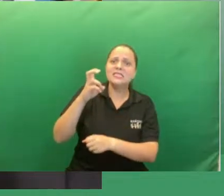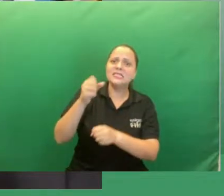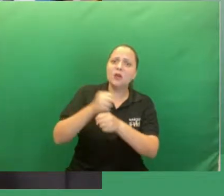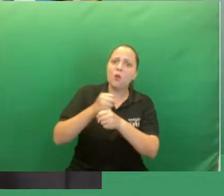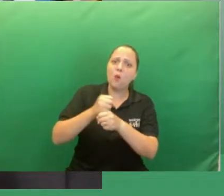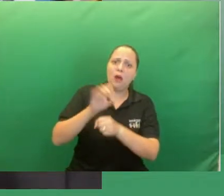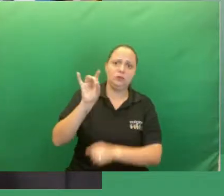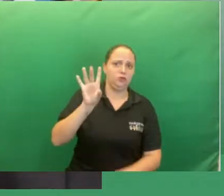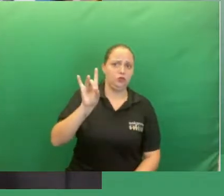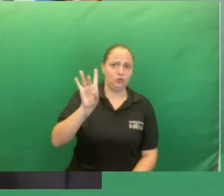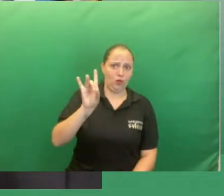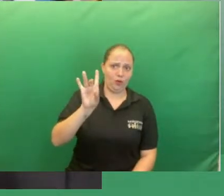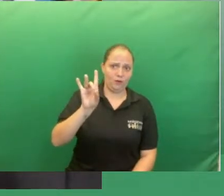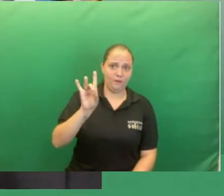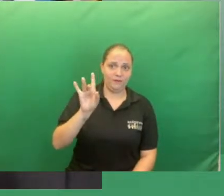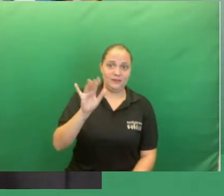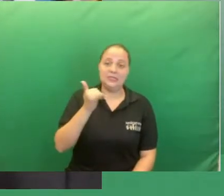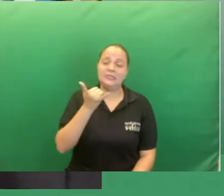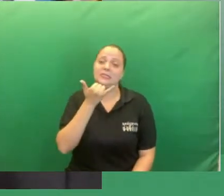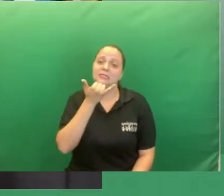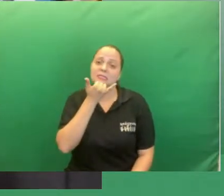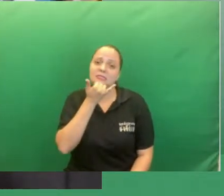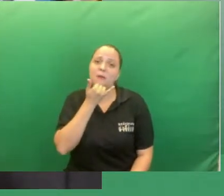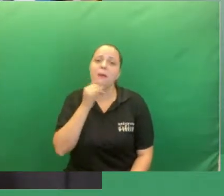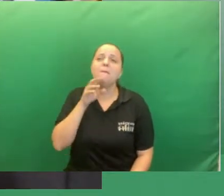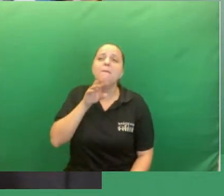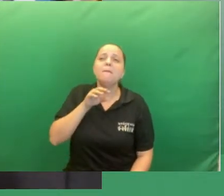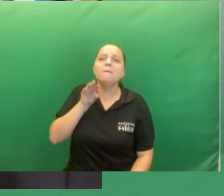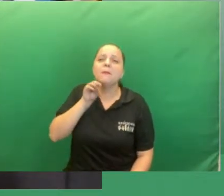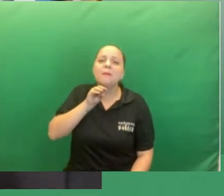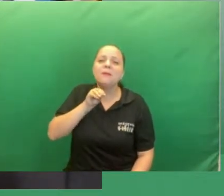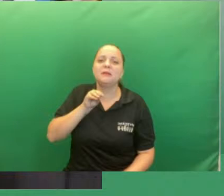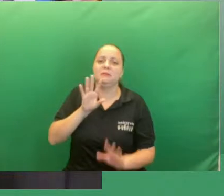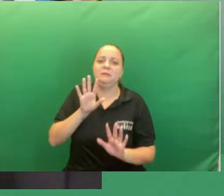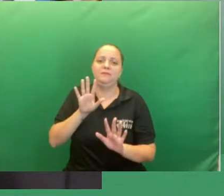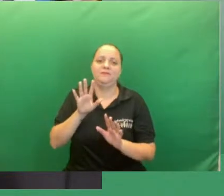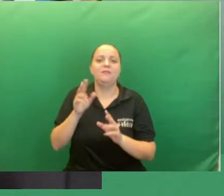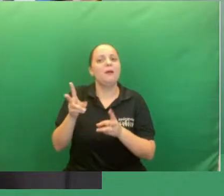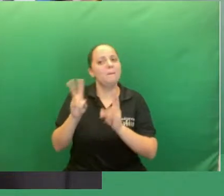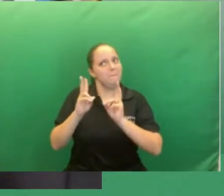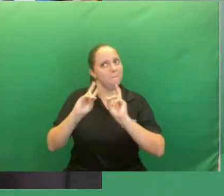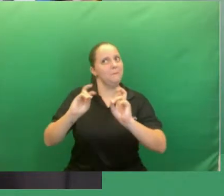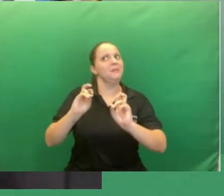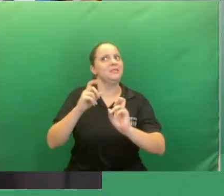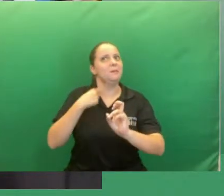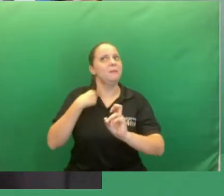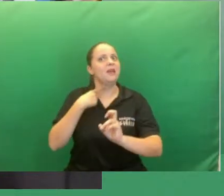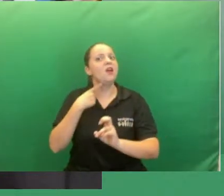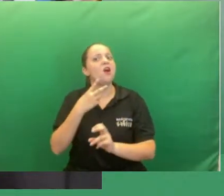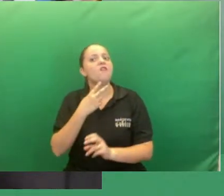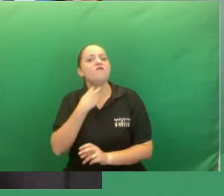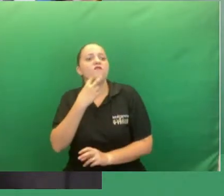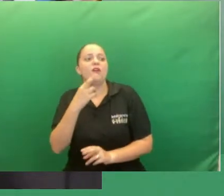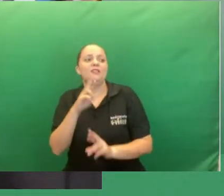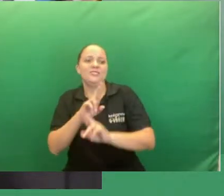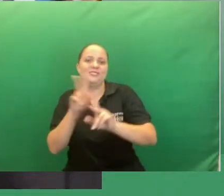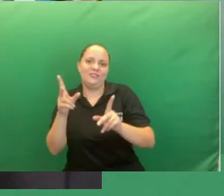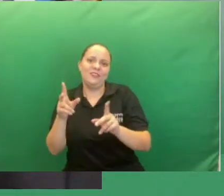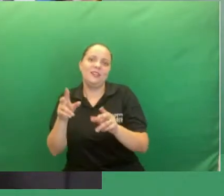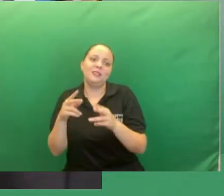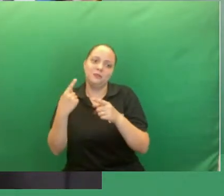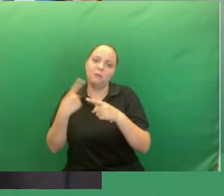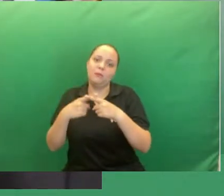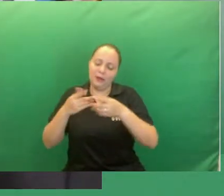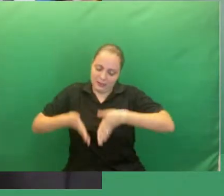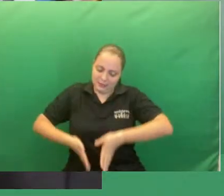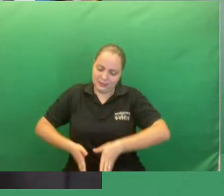Desculpa a minha fala, gente. Eu vos apresento, primeiramente, a minha orientadora, professora